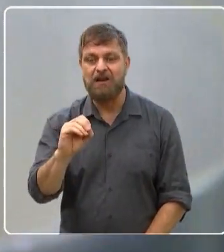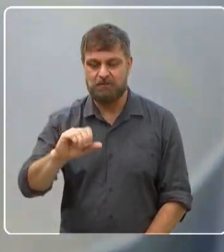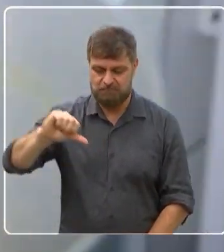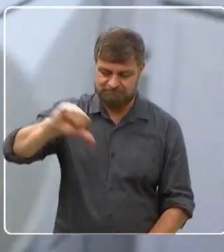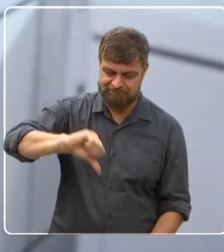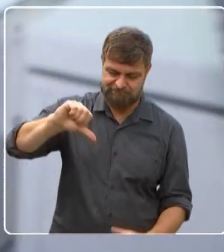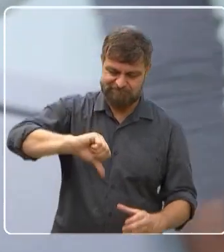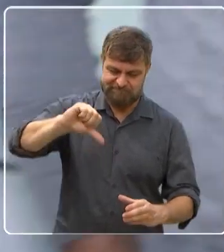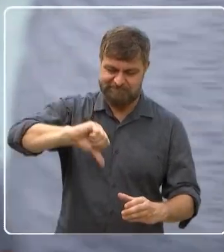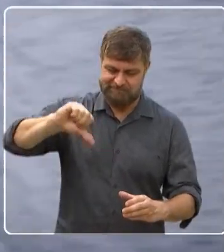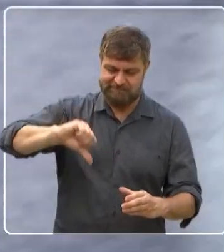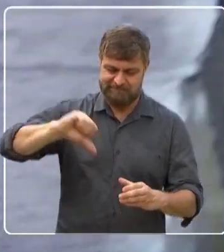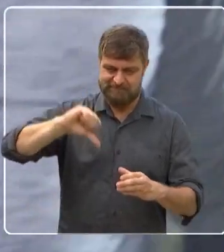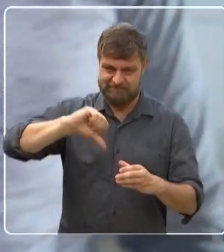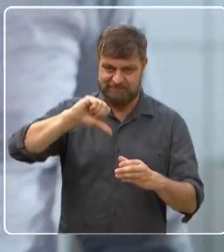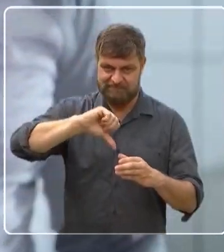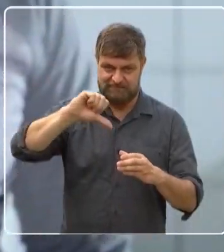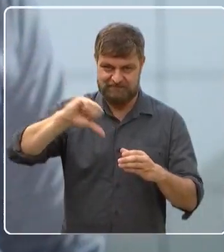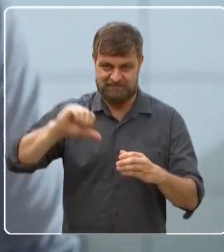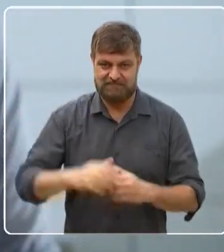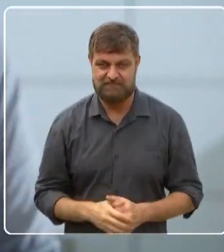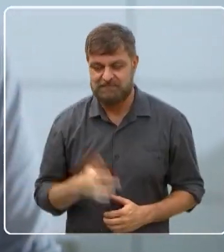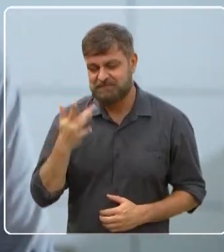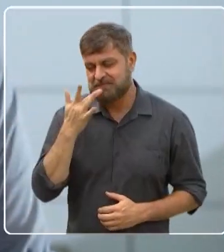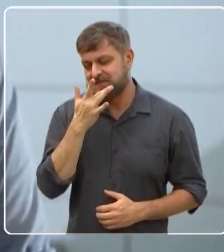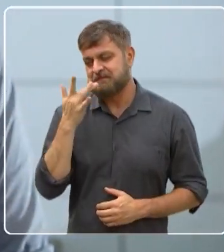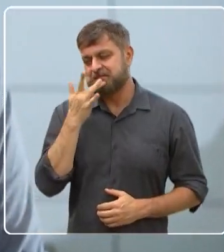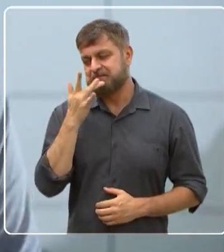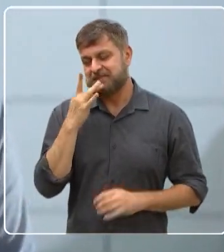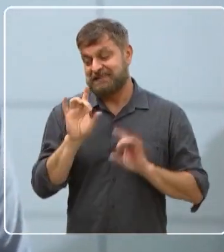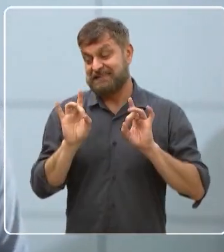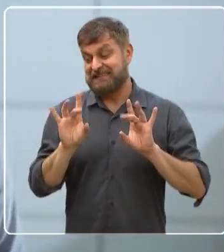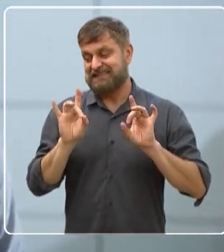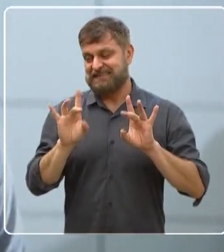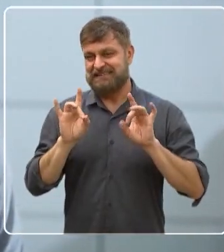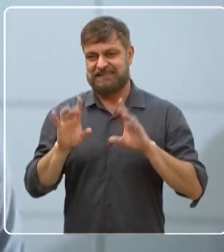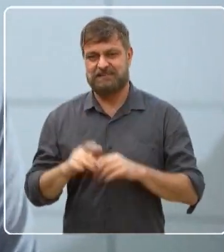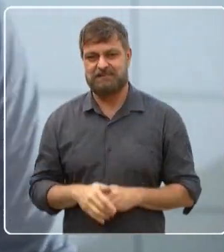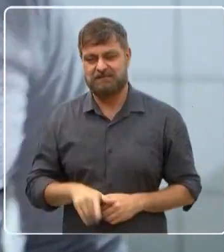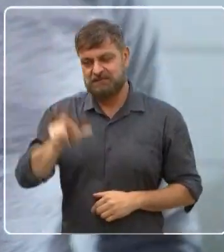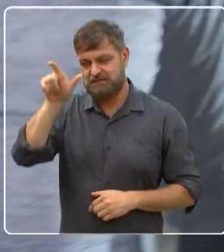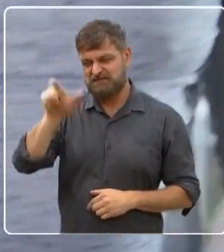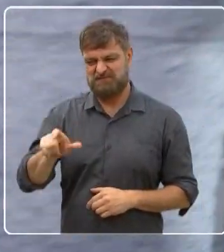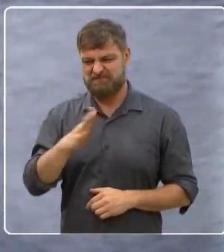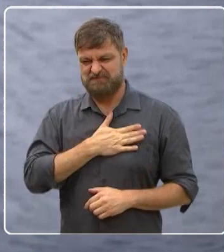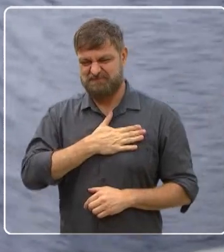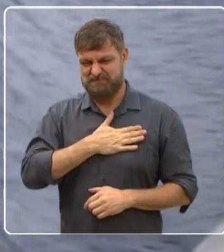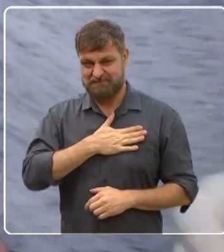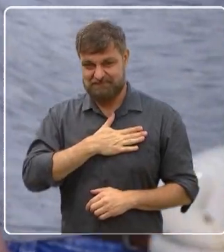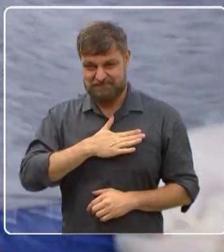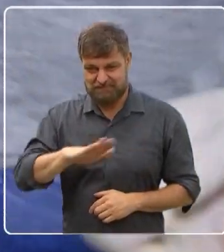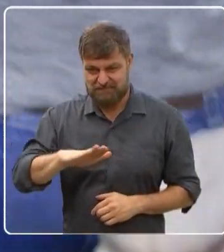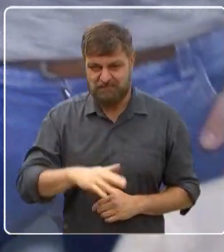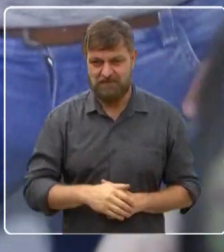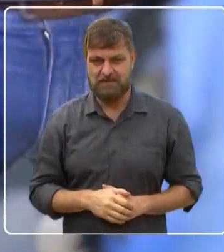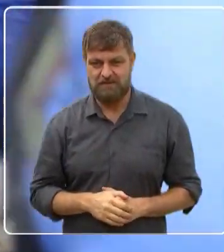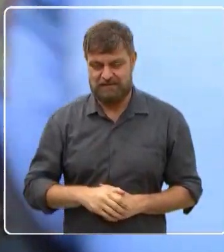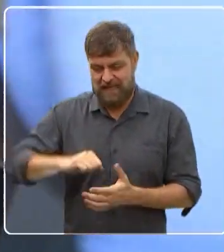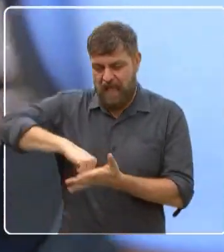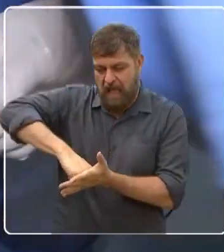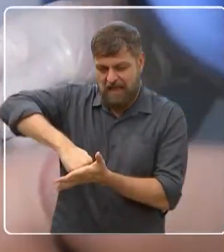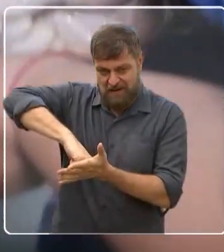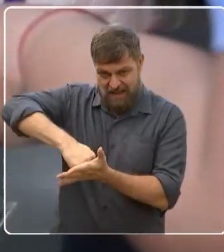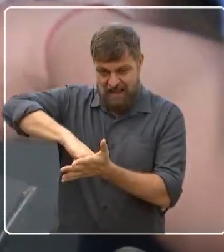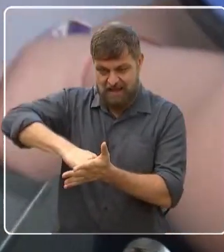Ah, que joia! Porque dá um sabor especial aí no pé de frango. É. Tem gente que não gosta do alho